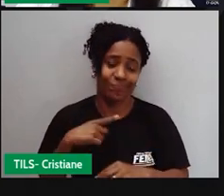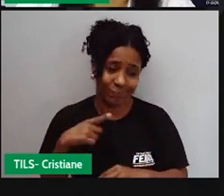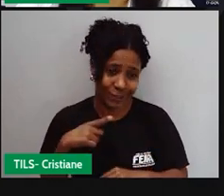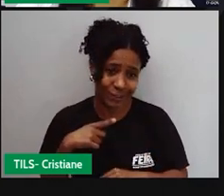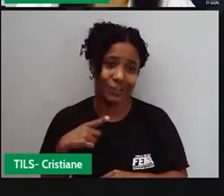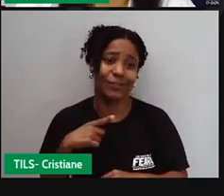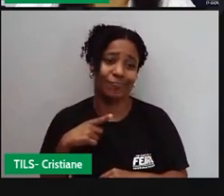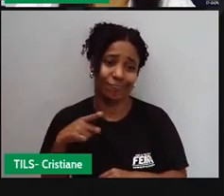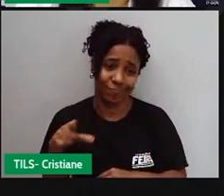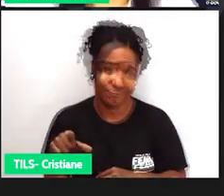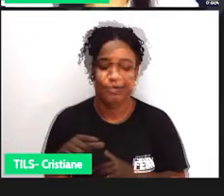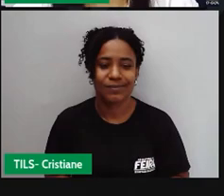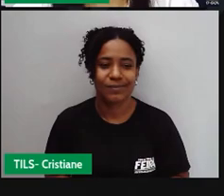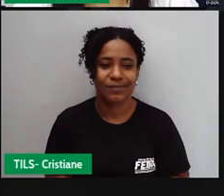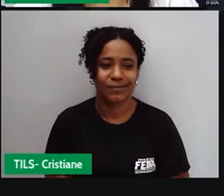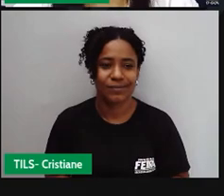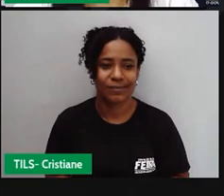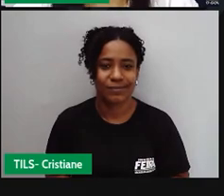contradição?